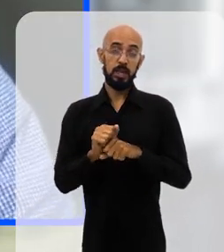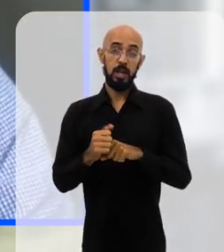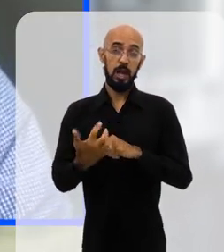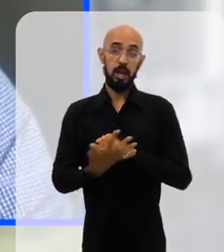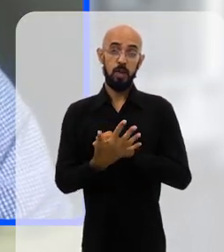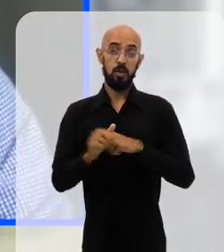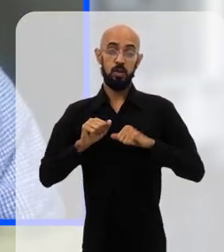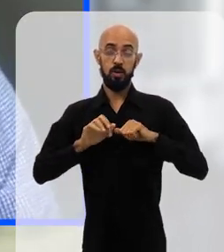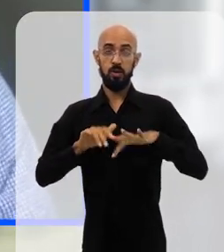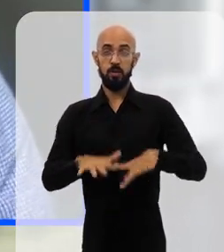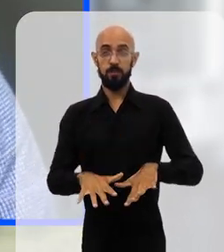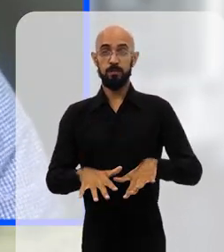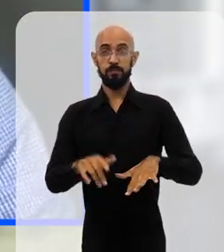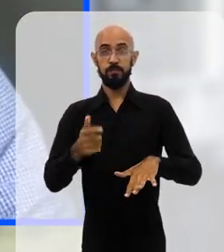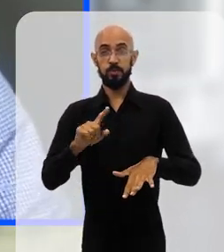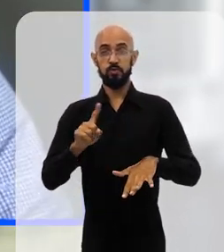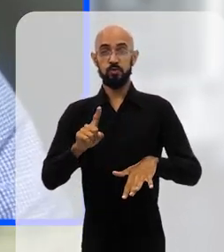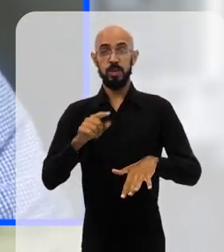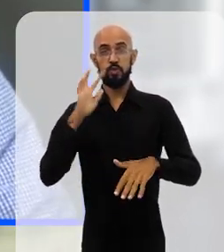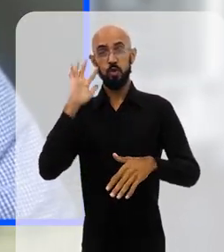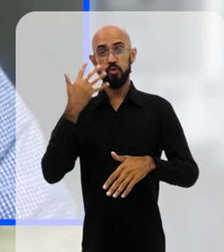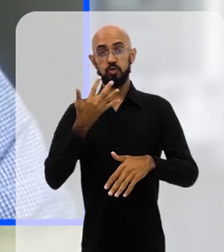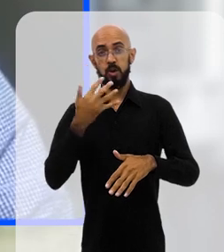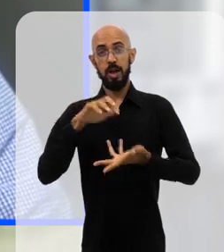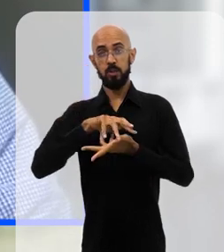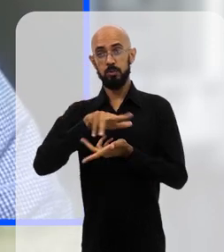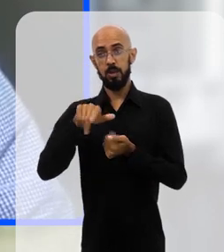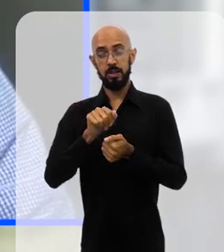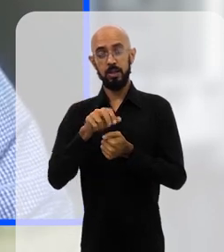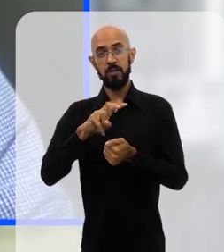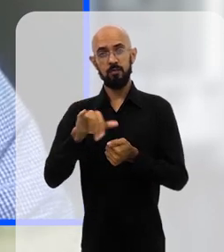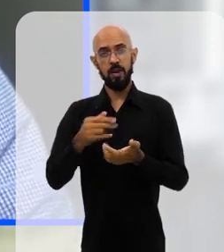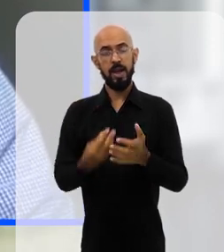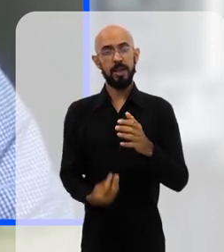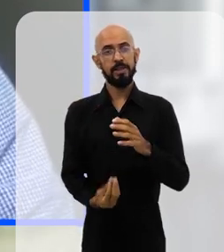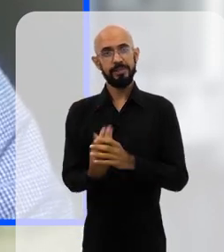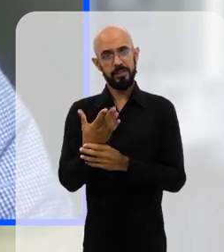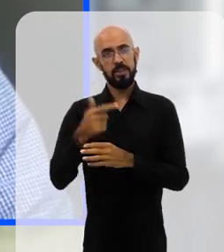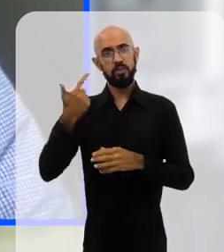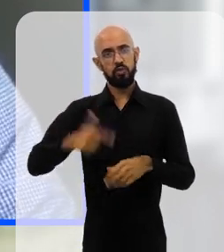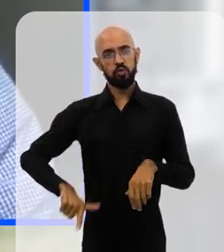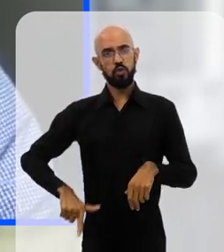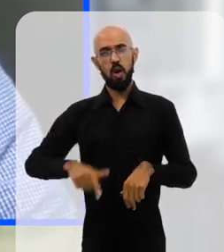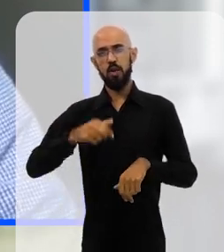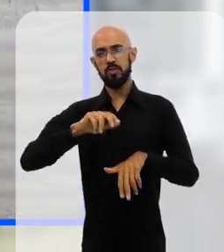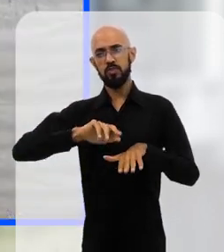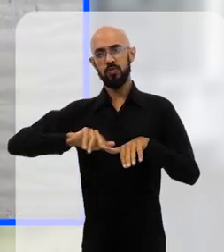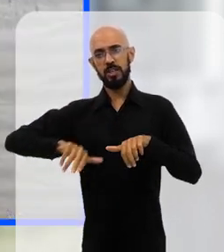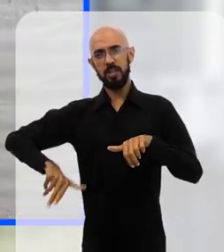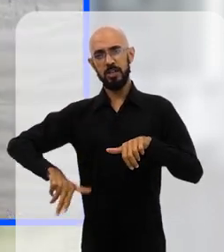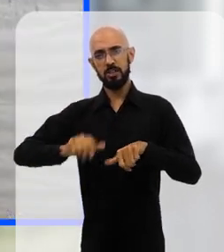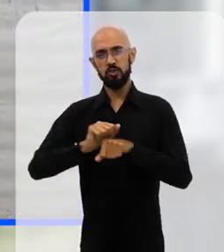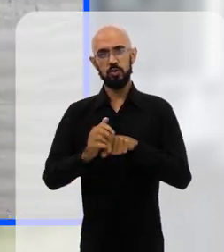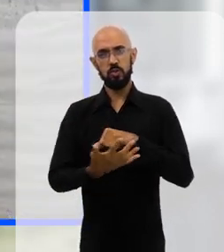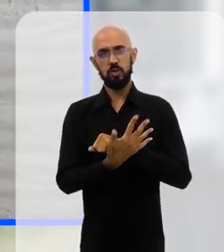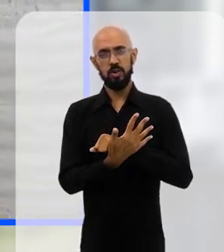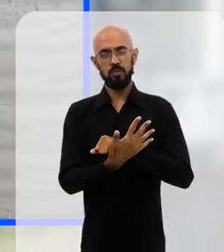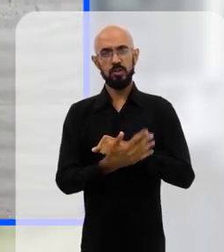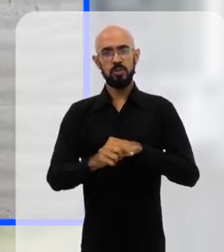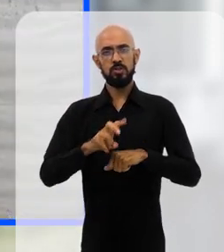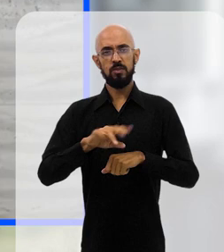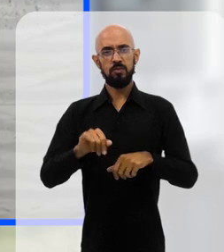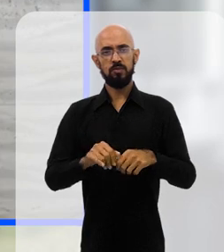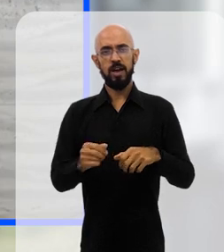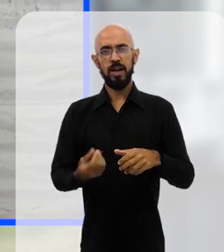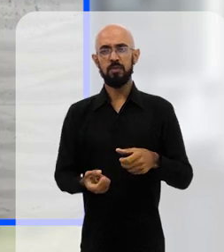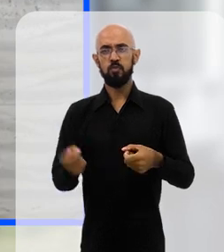pandemia não estiver solucionada no planeta como um todo, a gente sempre vai abrir margens para o surgimento de novas variantes e isso vai